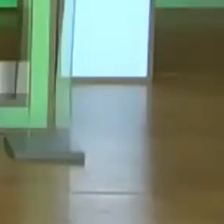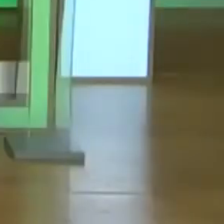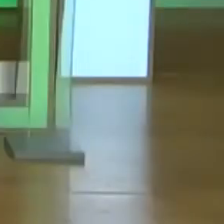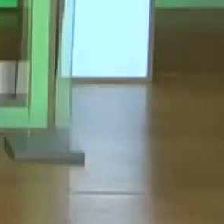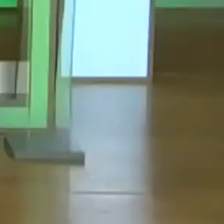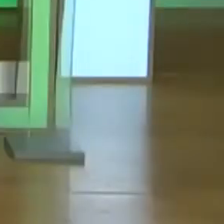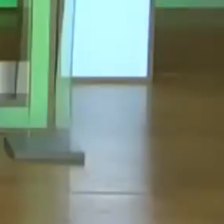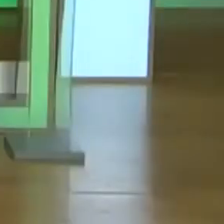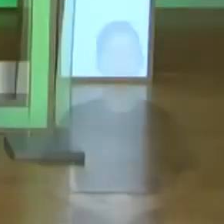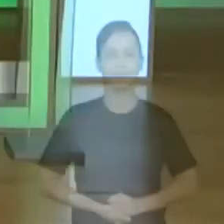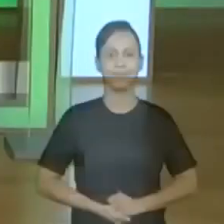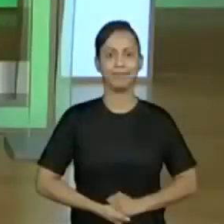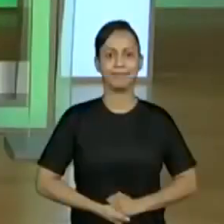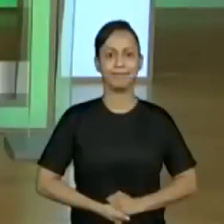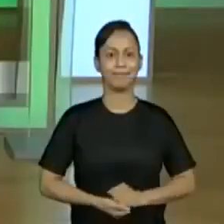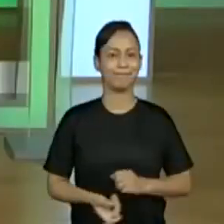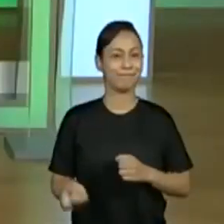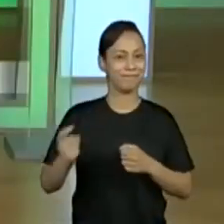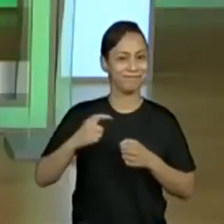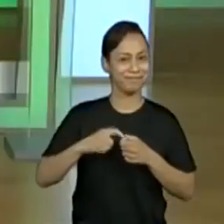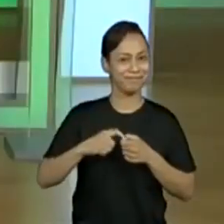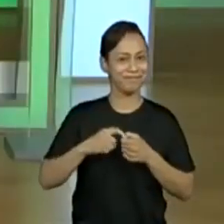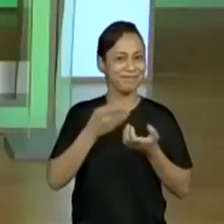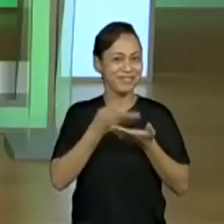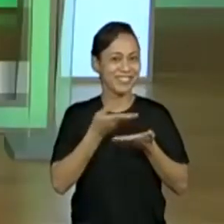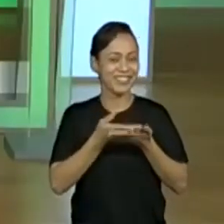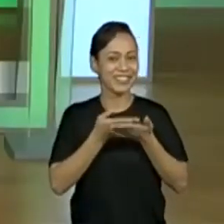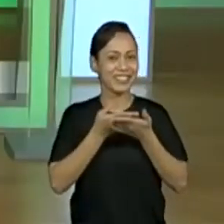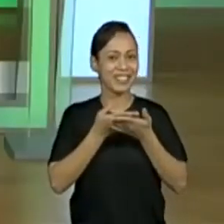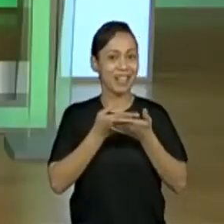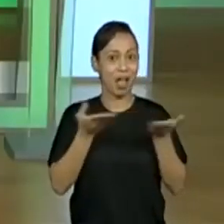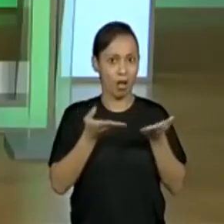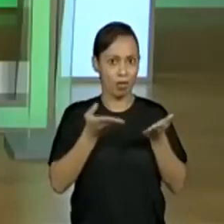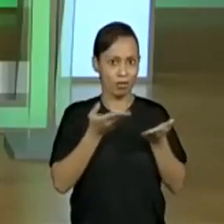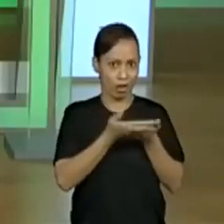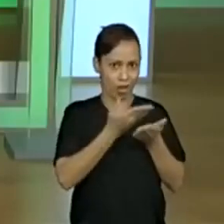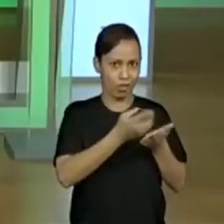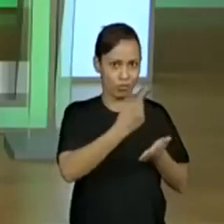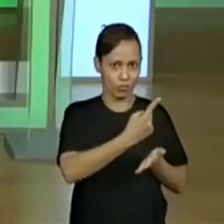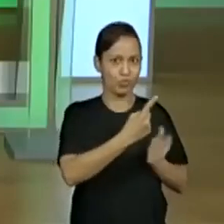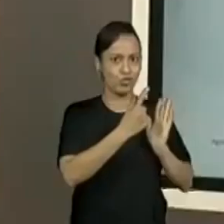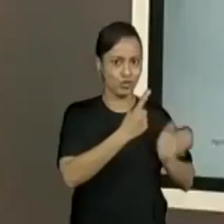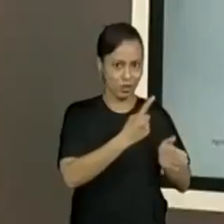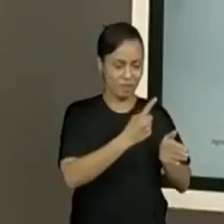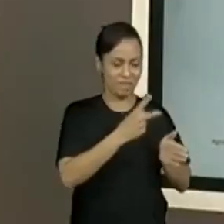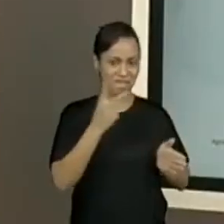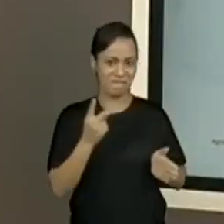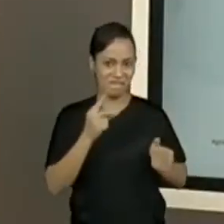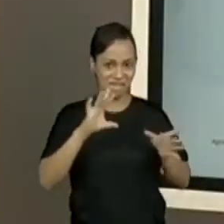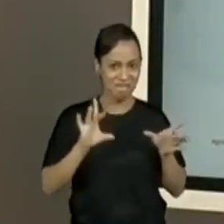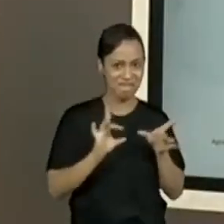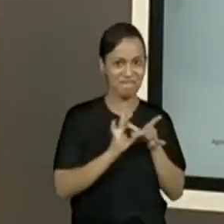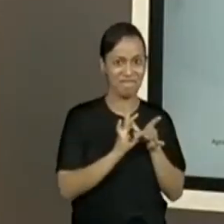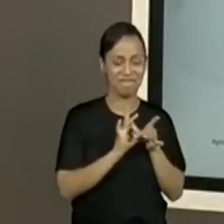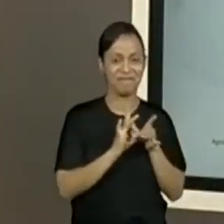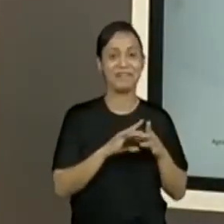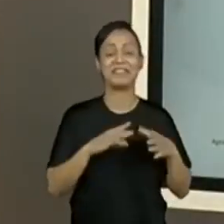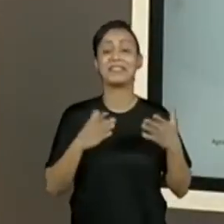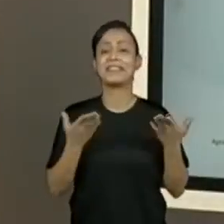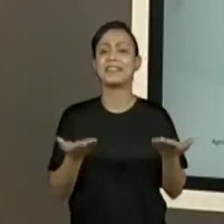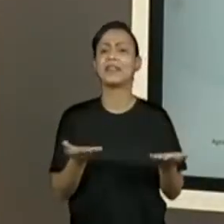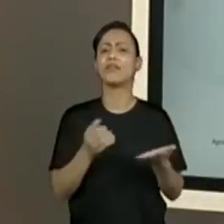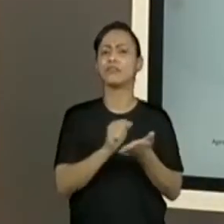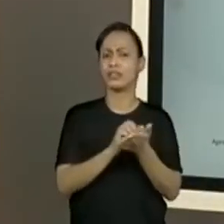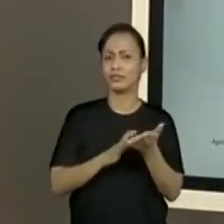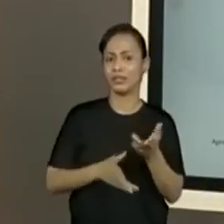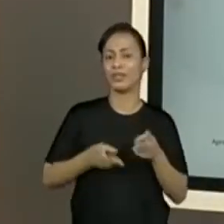Olha só, voltamos e dando continuidade à nossa atividade, que a gente precisa encerrá-la, mas